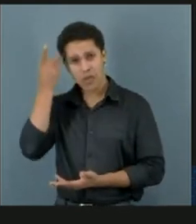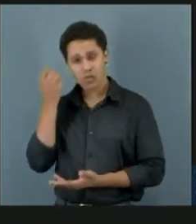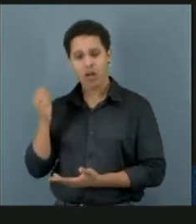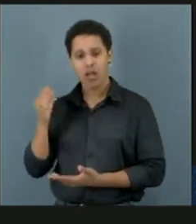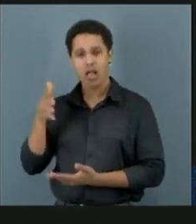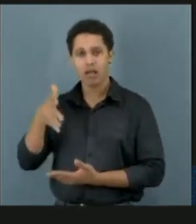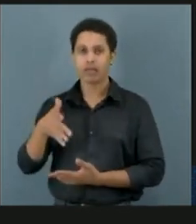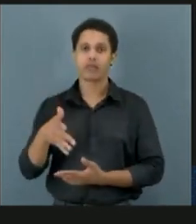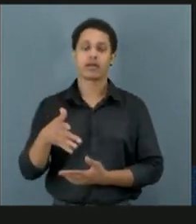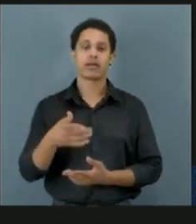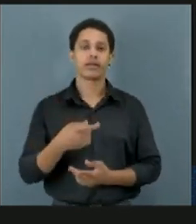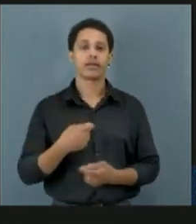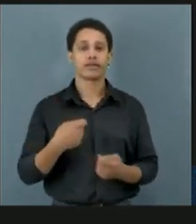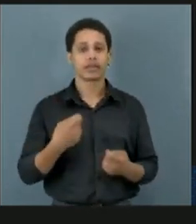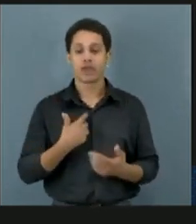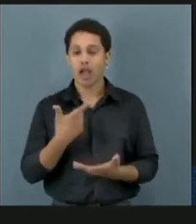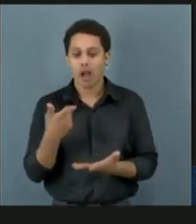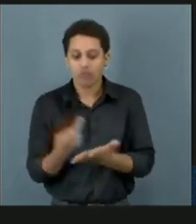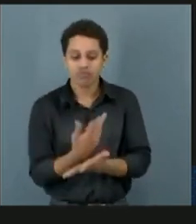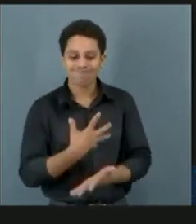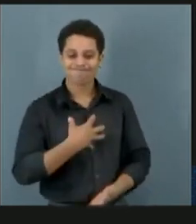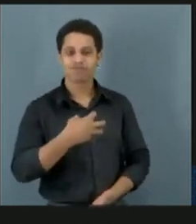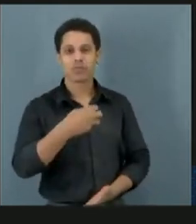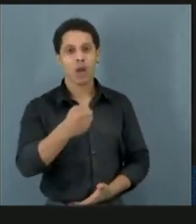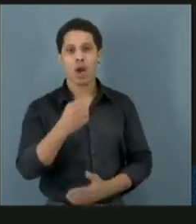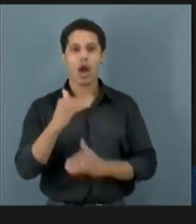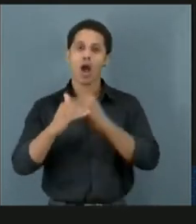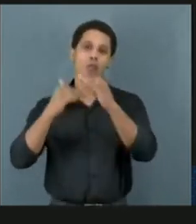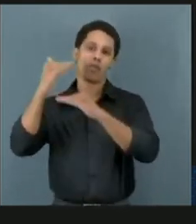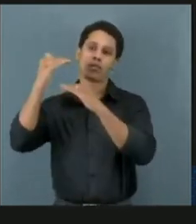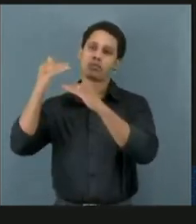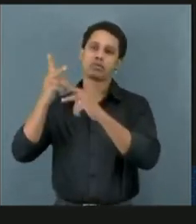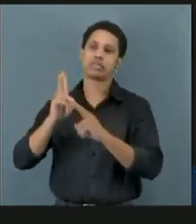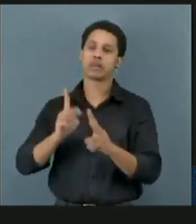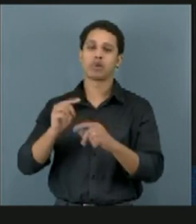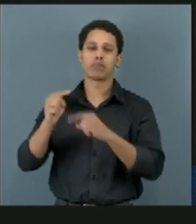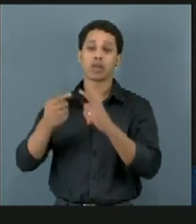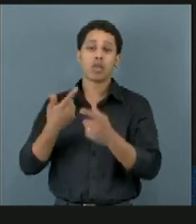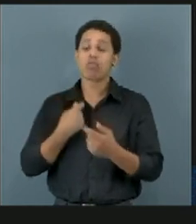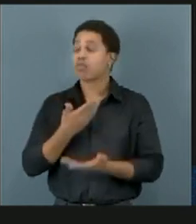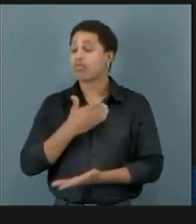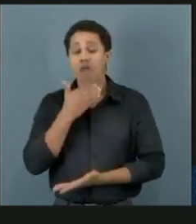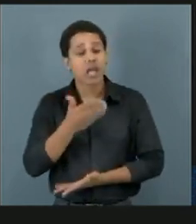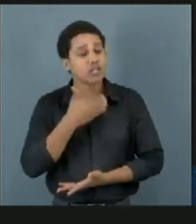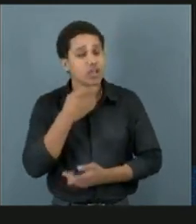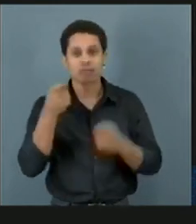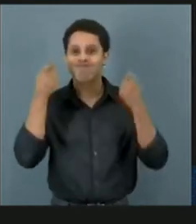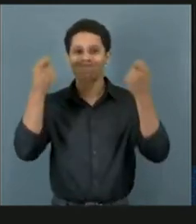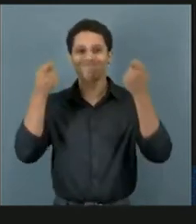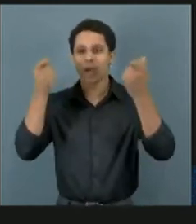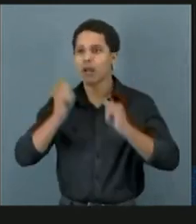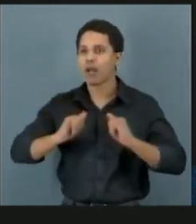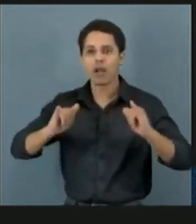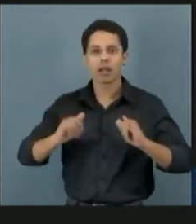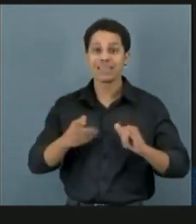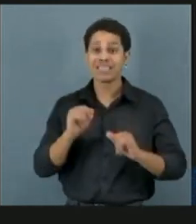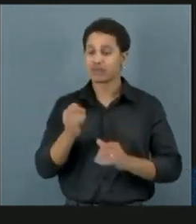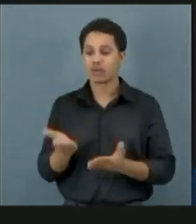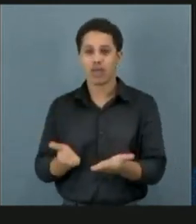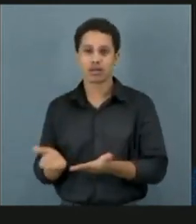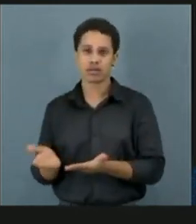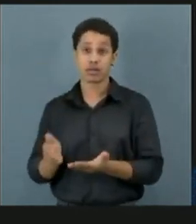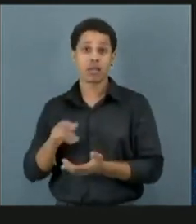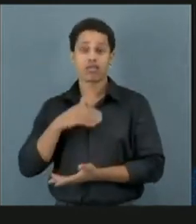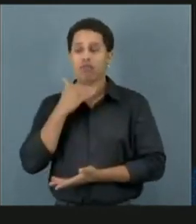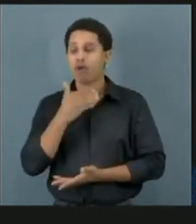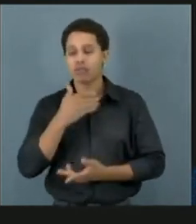estão suicidando só tem aumentado. Então, não adianta campanha se não tivermos assistência. Não adianta